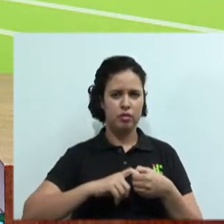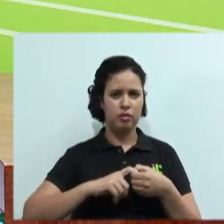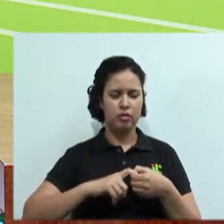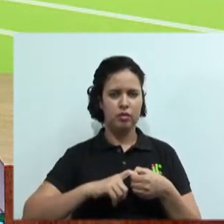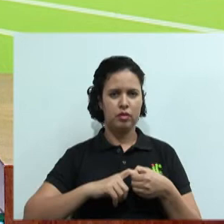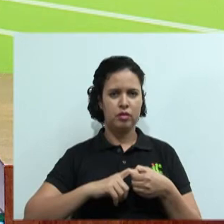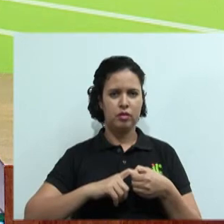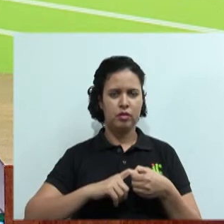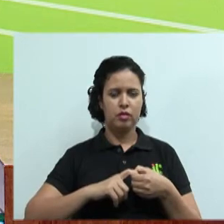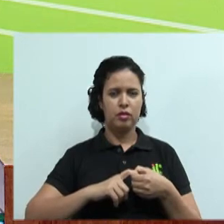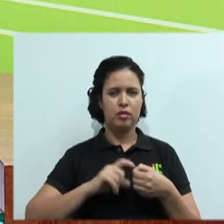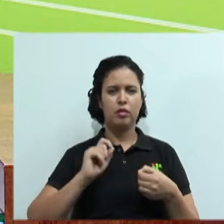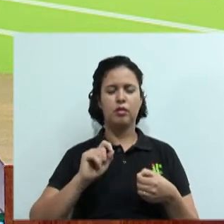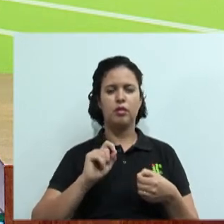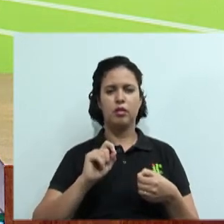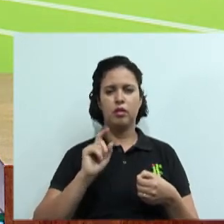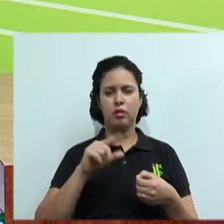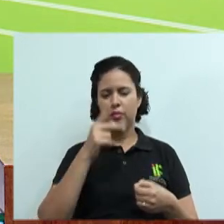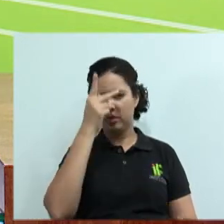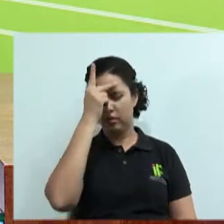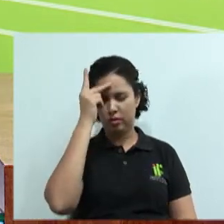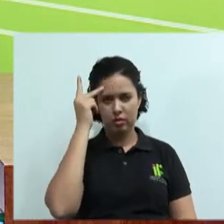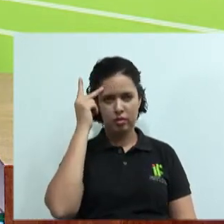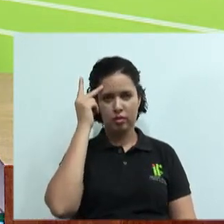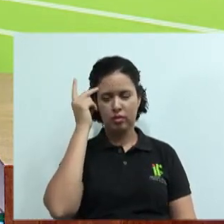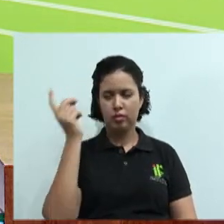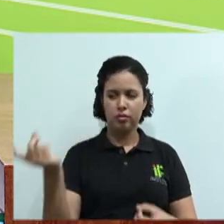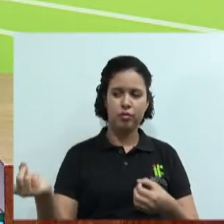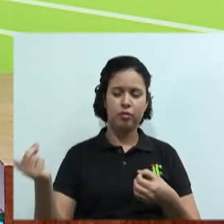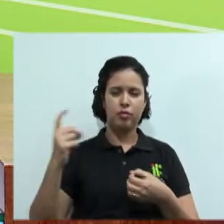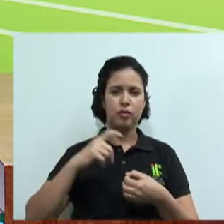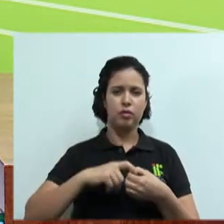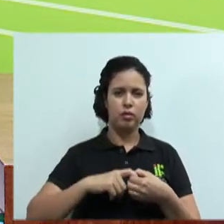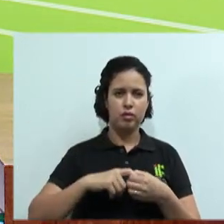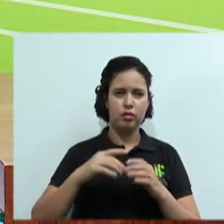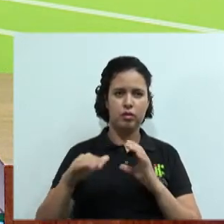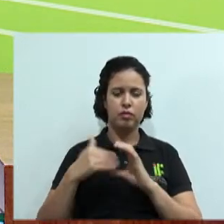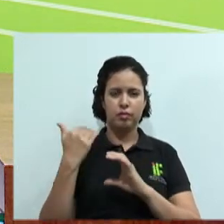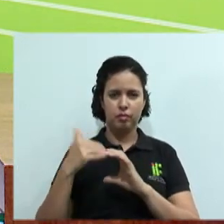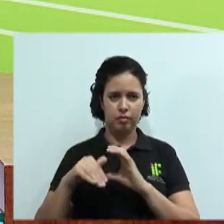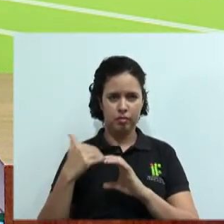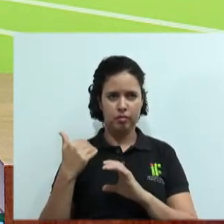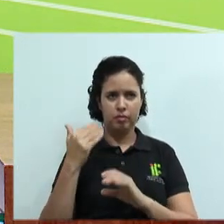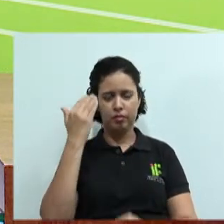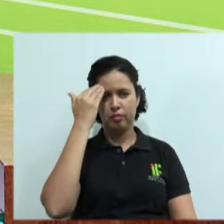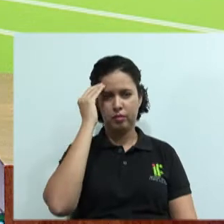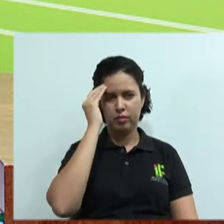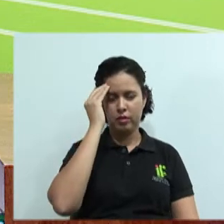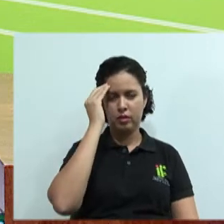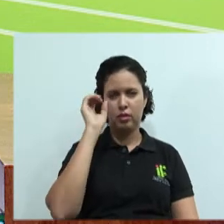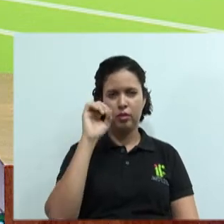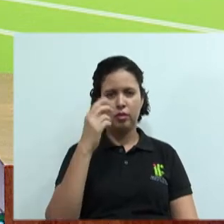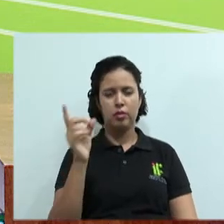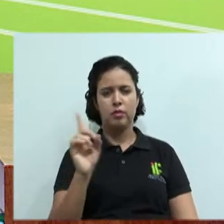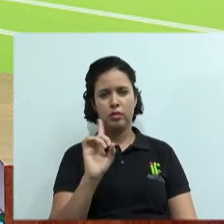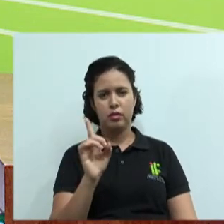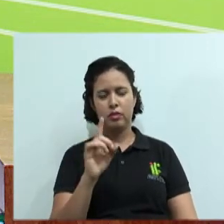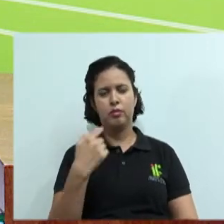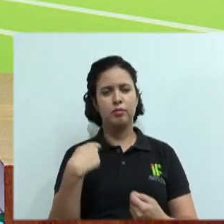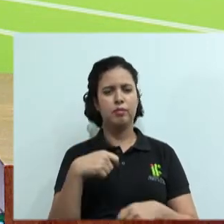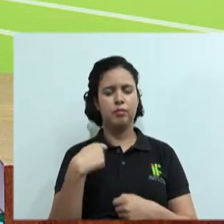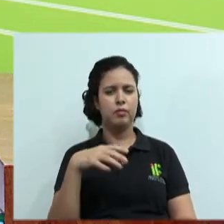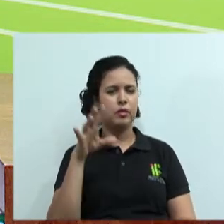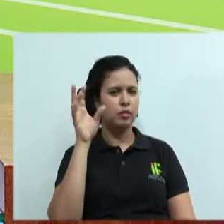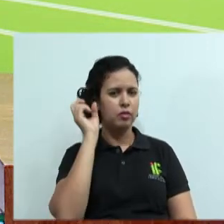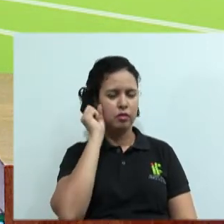aquele no qual o receptor da mensagem dá o feedback dizendo entendi ou não entendi. Mas é necessário o quê? Ouvir.